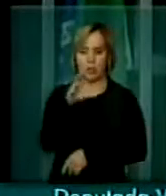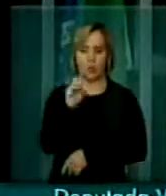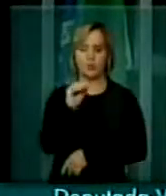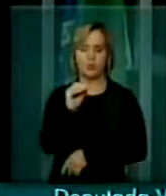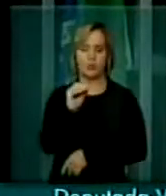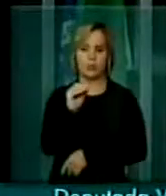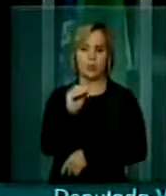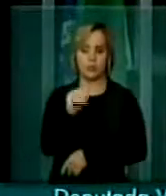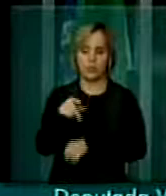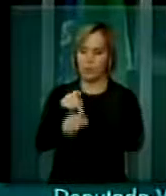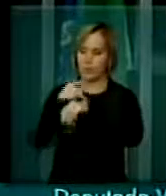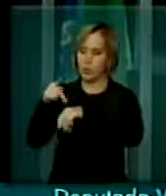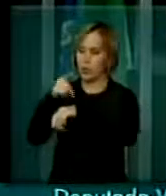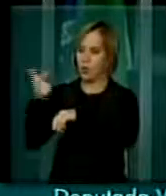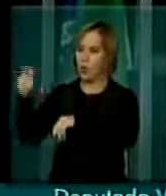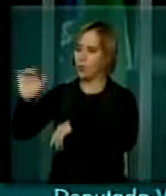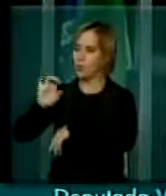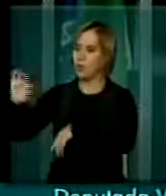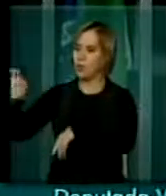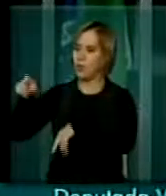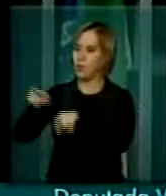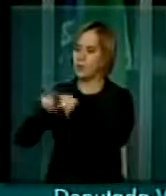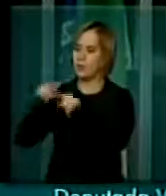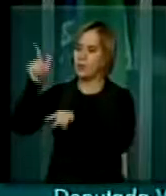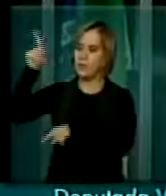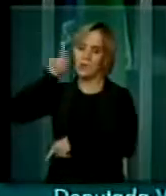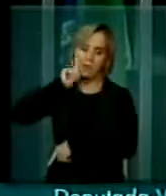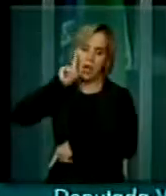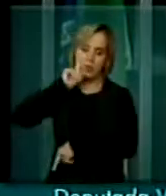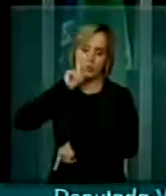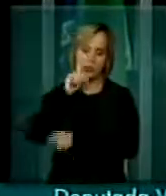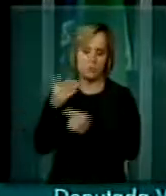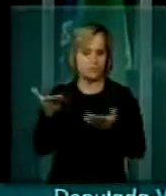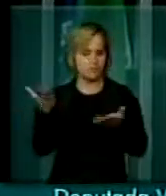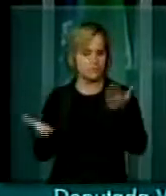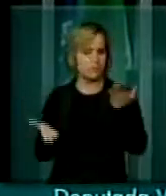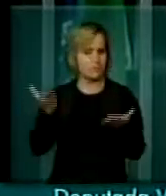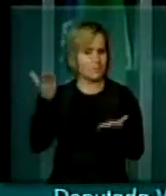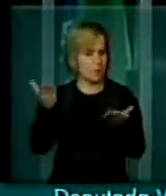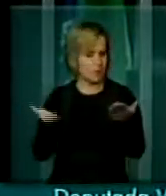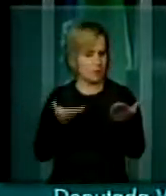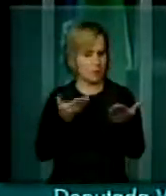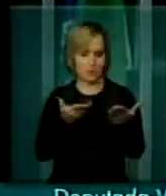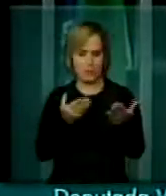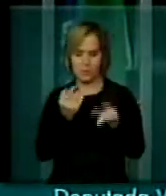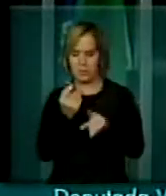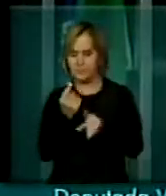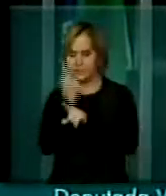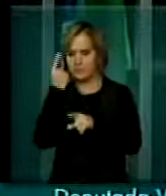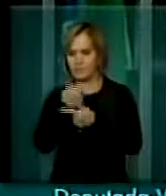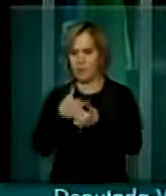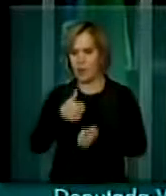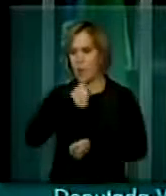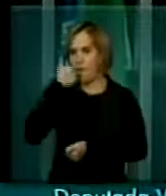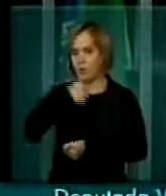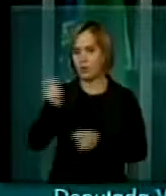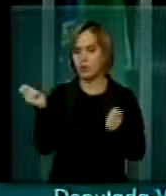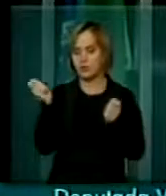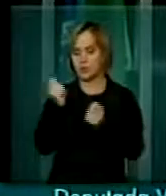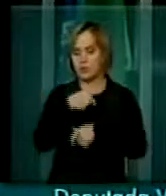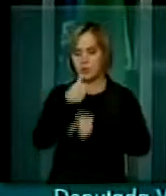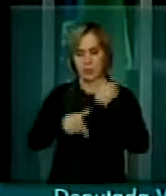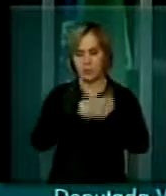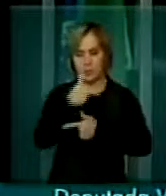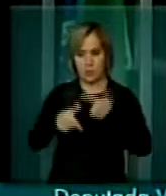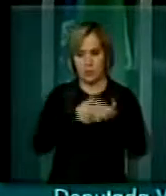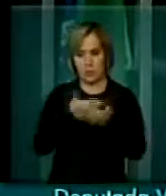Europa e do próprio Estados Unidos. Então, além disso que eu falei, desses impactos positivos na redução do desemprego, diminuição